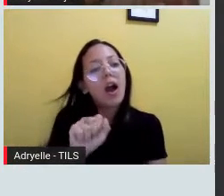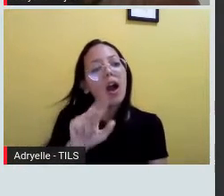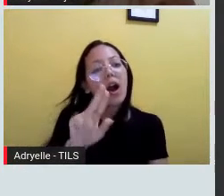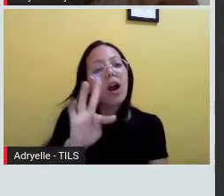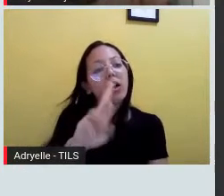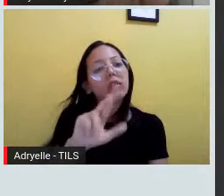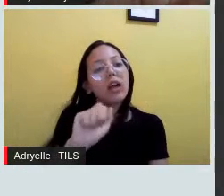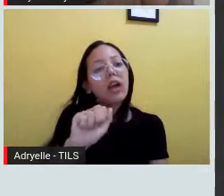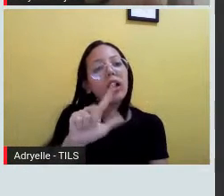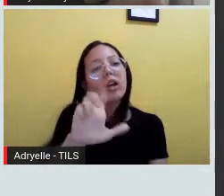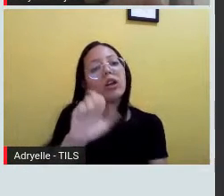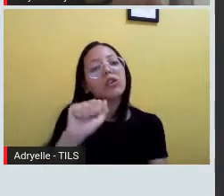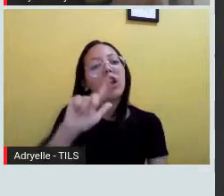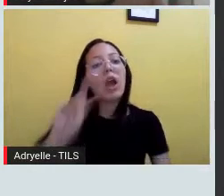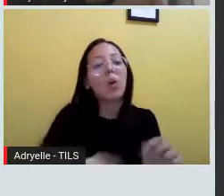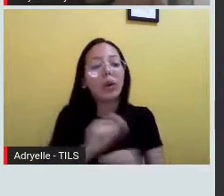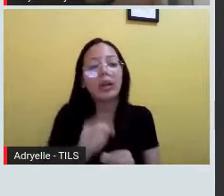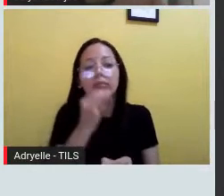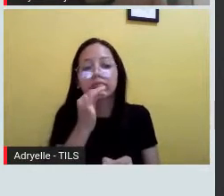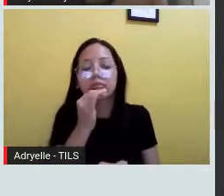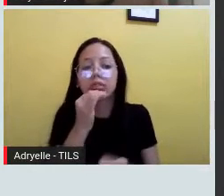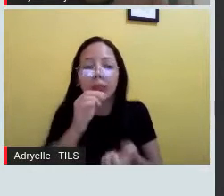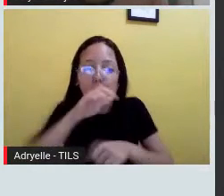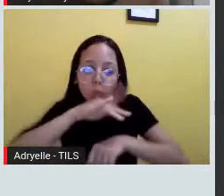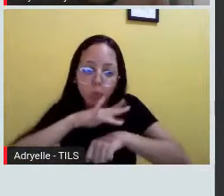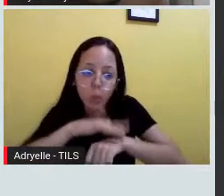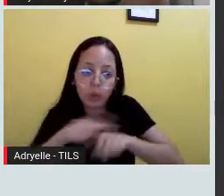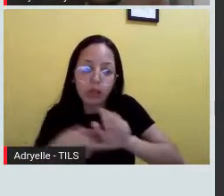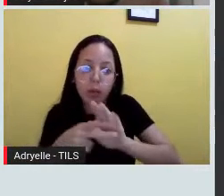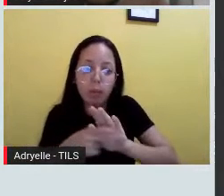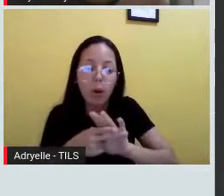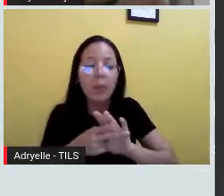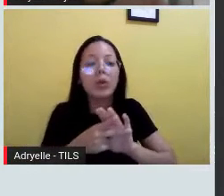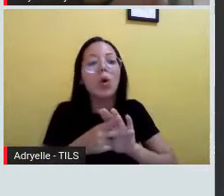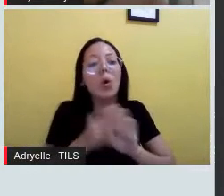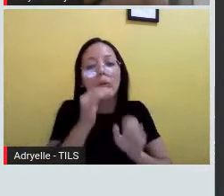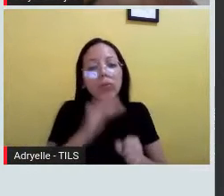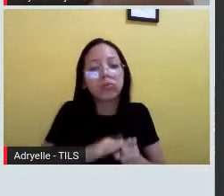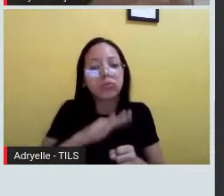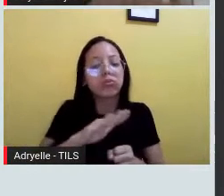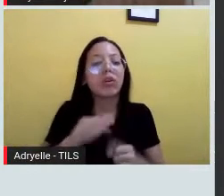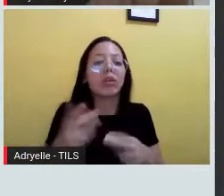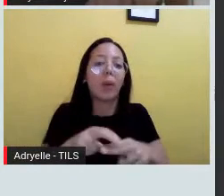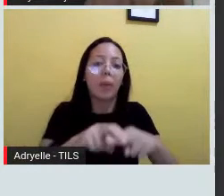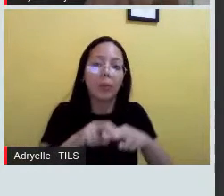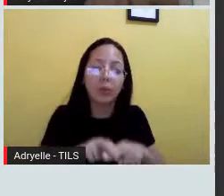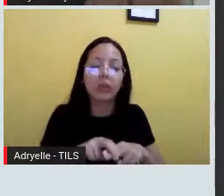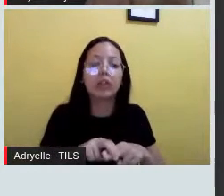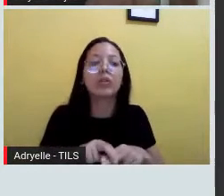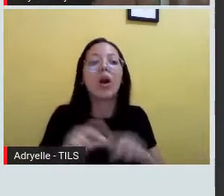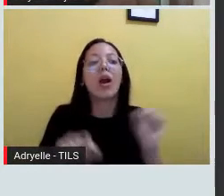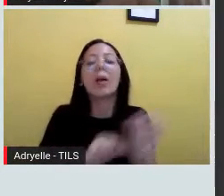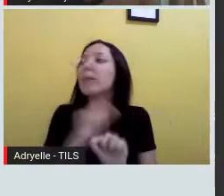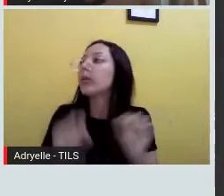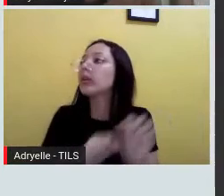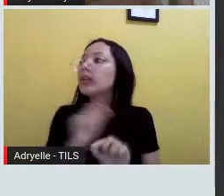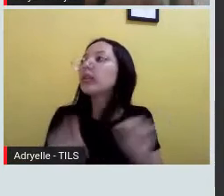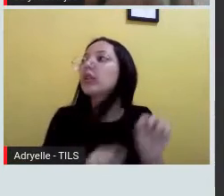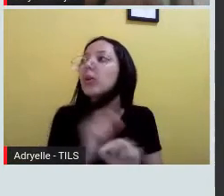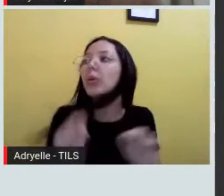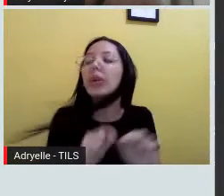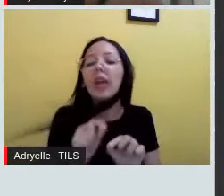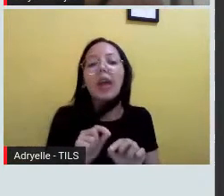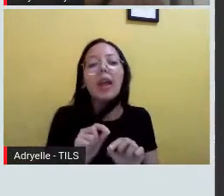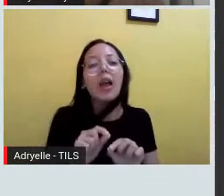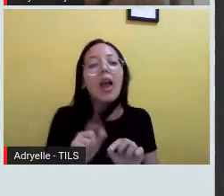doença onde eu tenho entupimento dos meus vasos sanguíneos. Tá certo? E por isso também que é importante o consumo do colesterol bom, entre aspas,